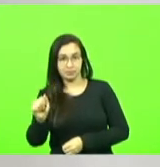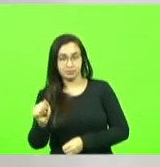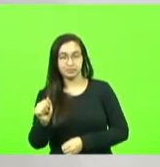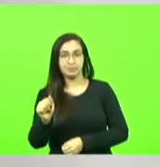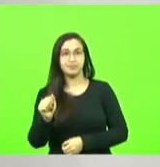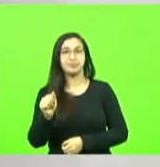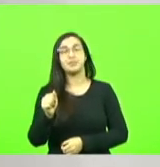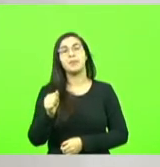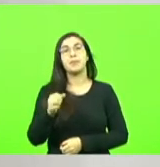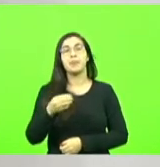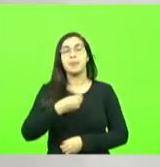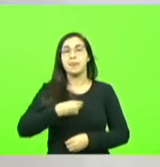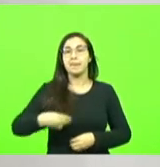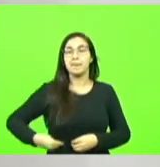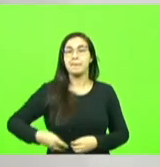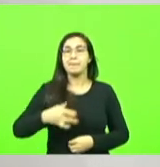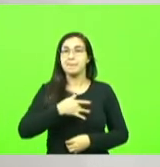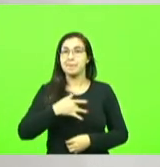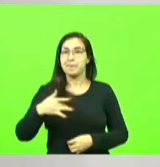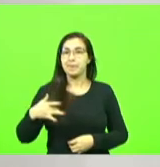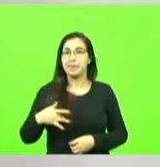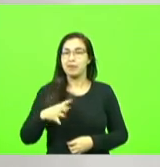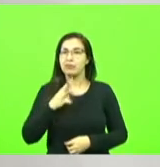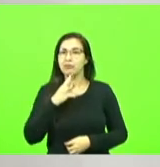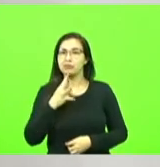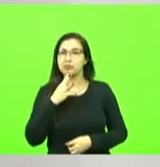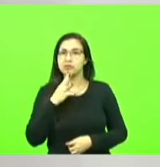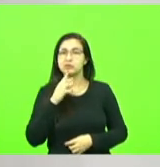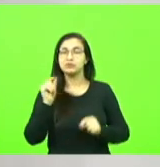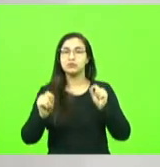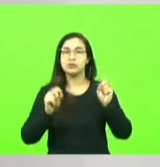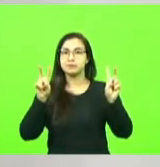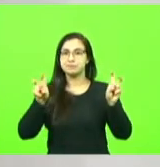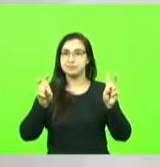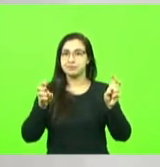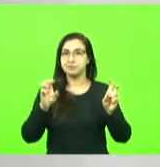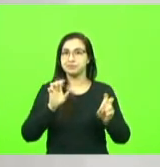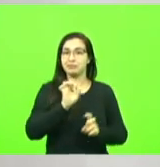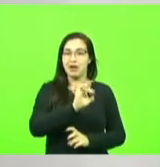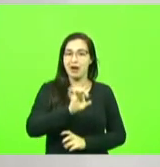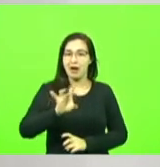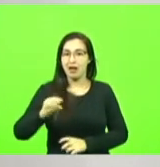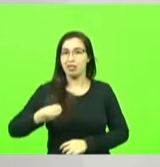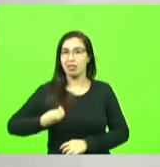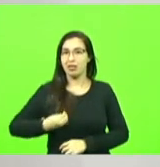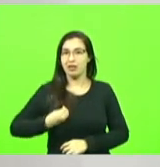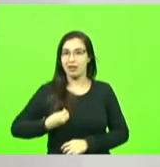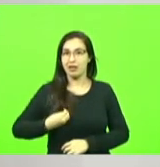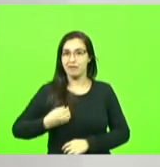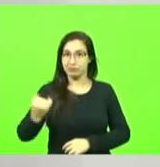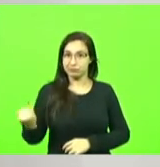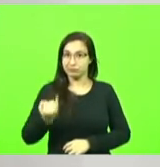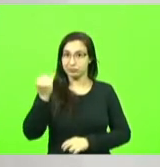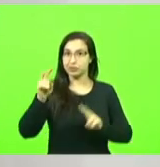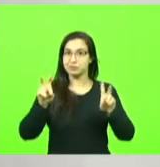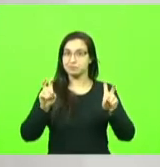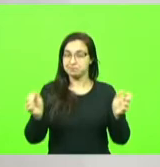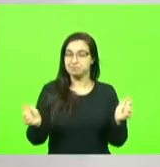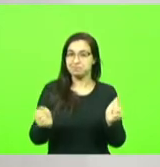programa cada vida vale da secretaria de gestão de trabalho e educação em saúde CIGETS